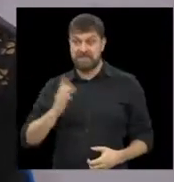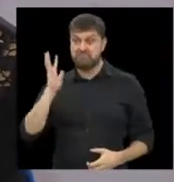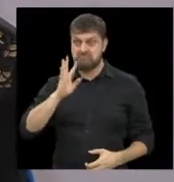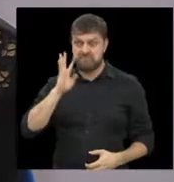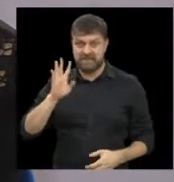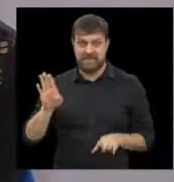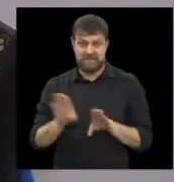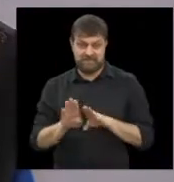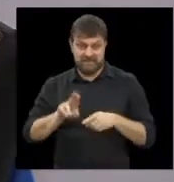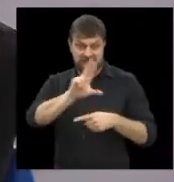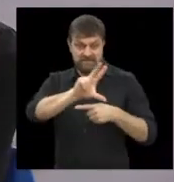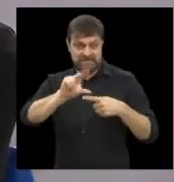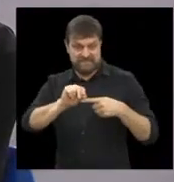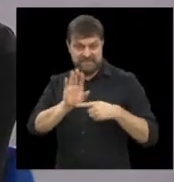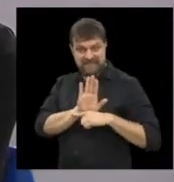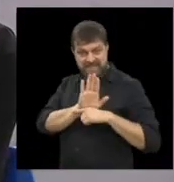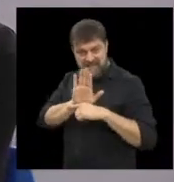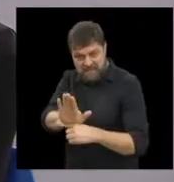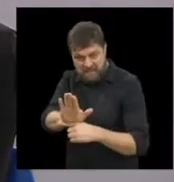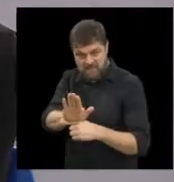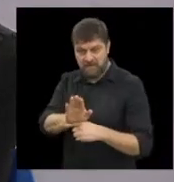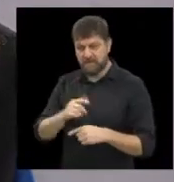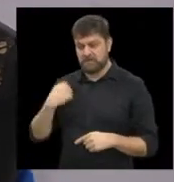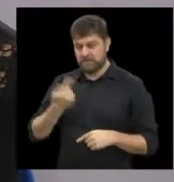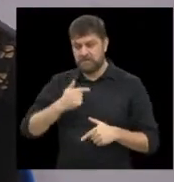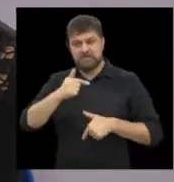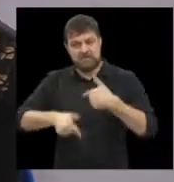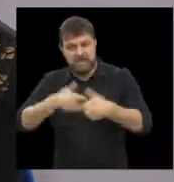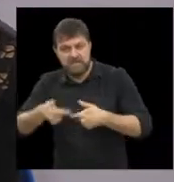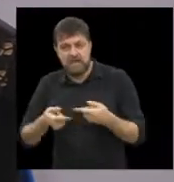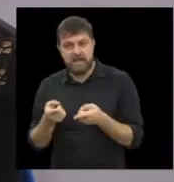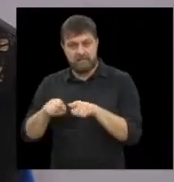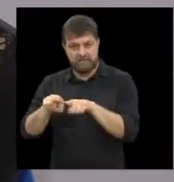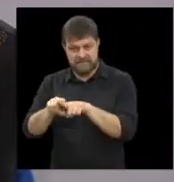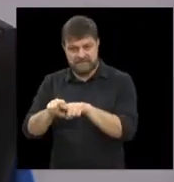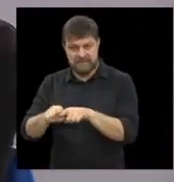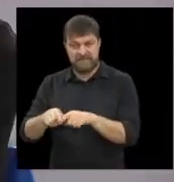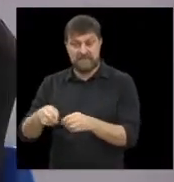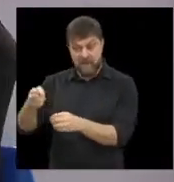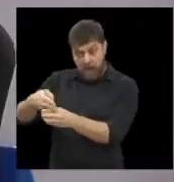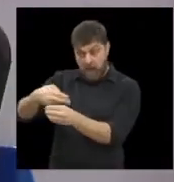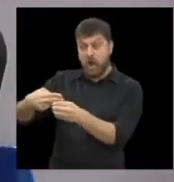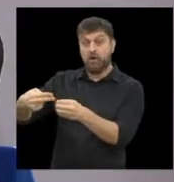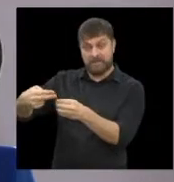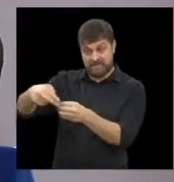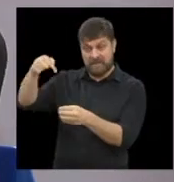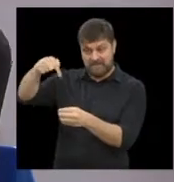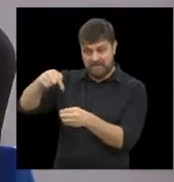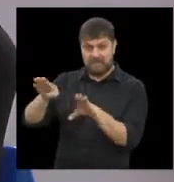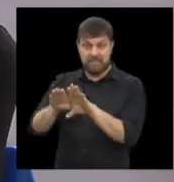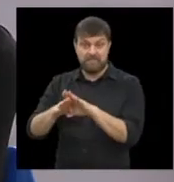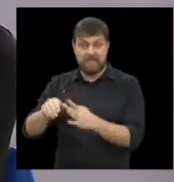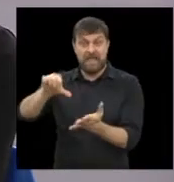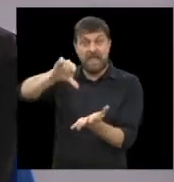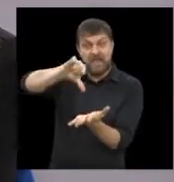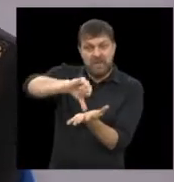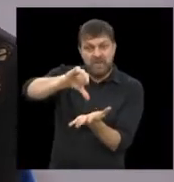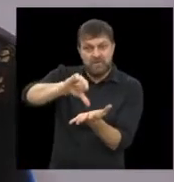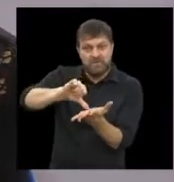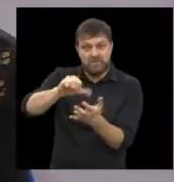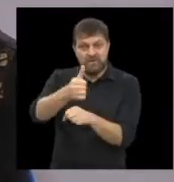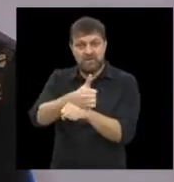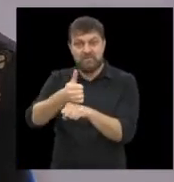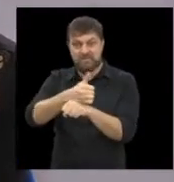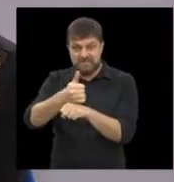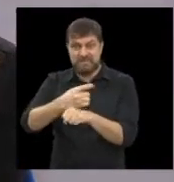Esse ano, nós estamos trabalhando em parceria também com o Pagu da Unicamp e com o Núcleo de Fotografia de Campinas. Então,